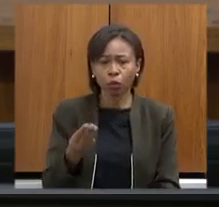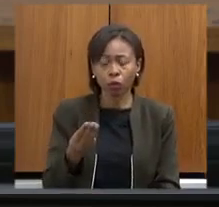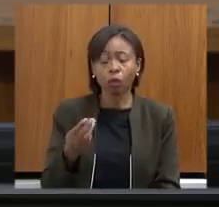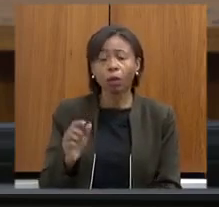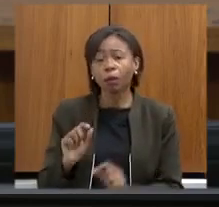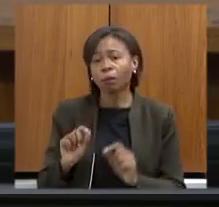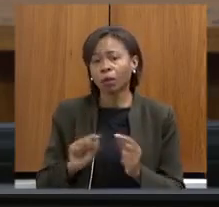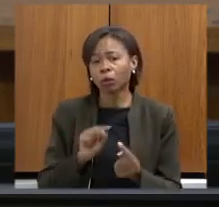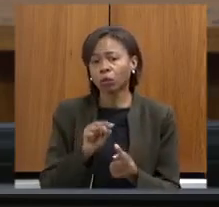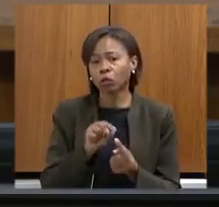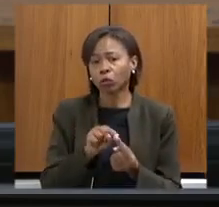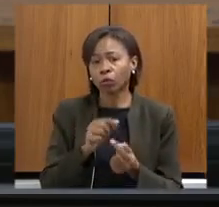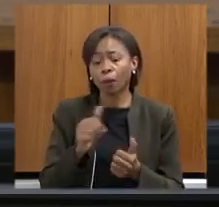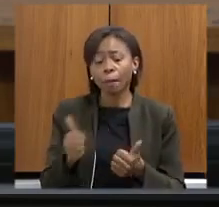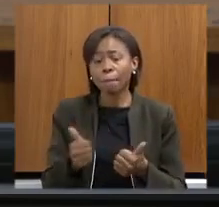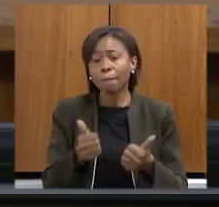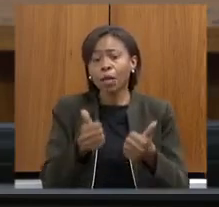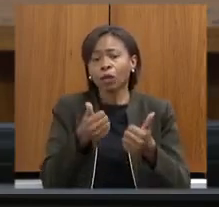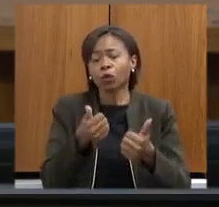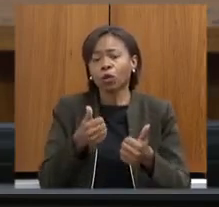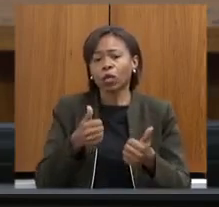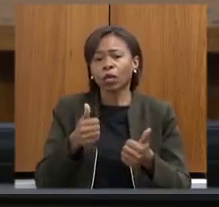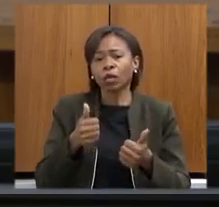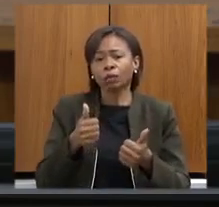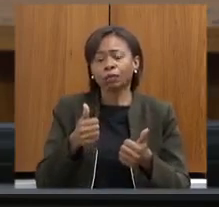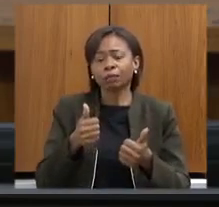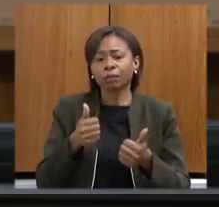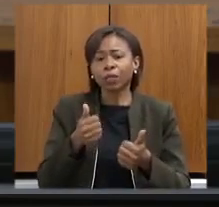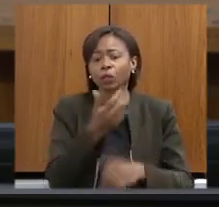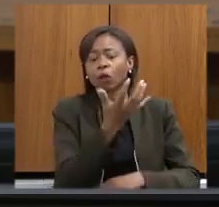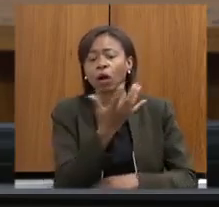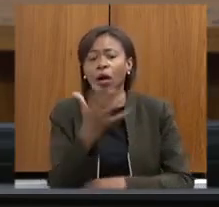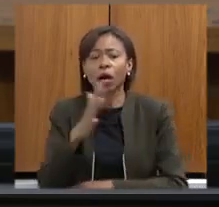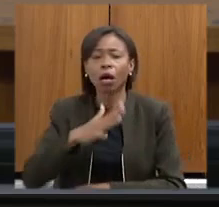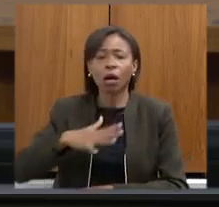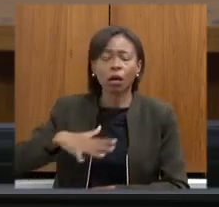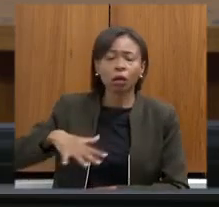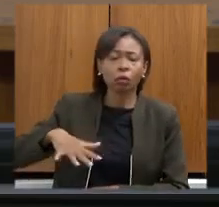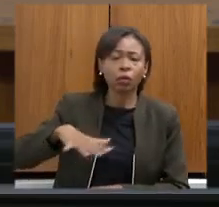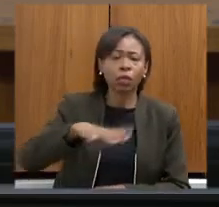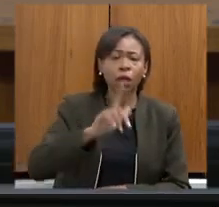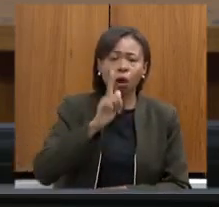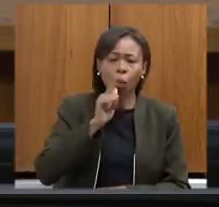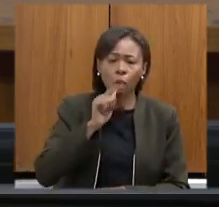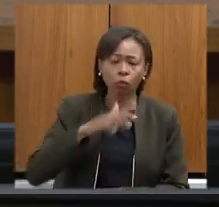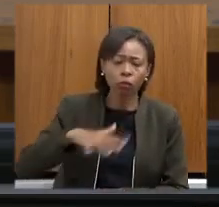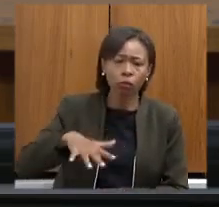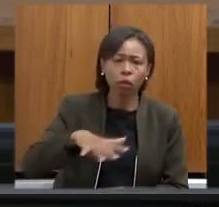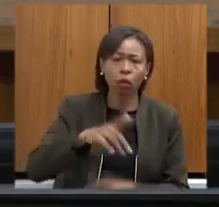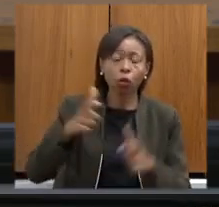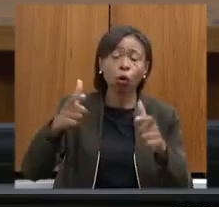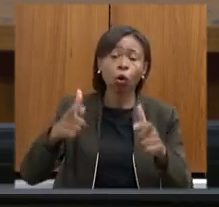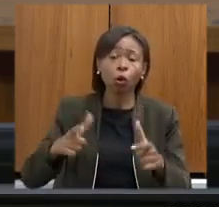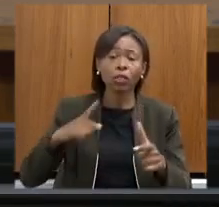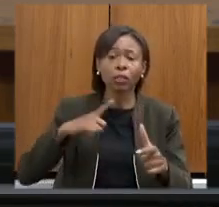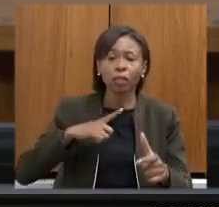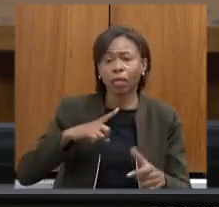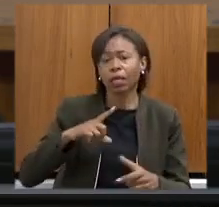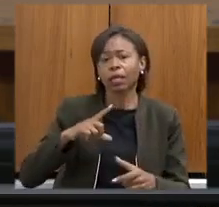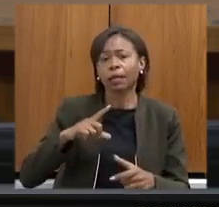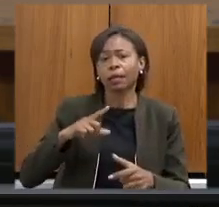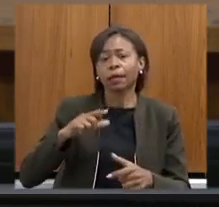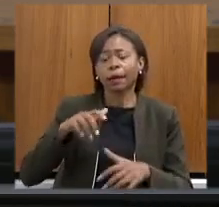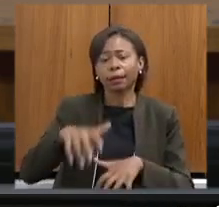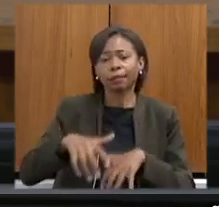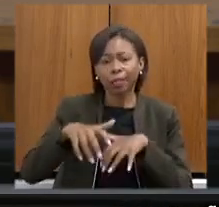ambientais nas bacias hidrográficas onde há atividade de mineração especialmente onde há